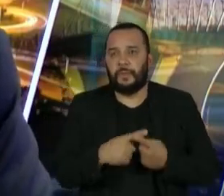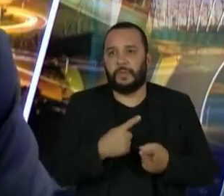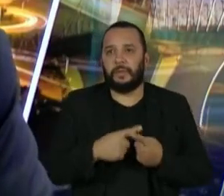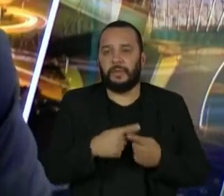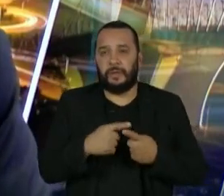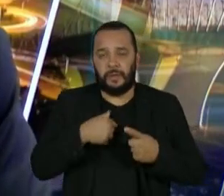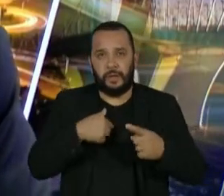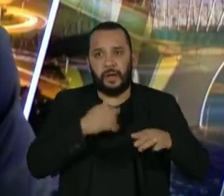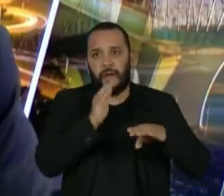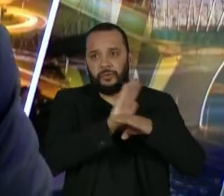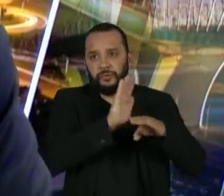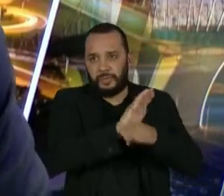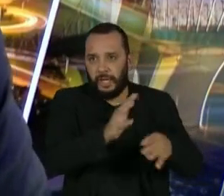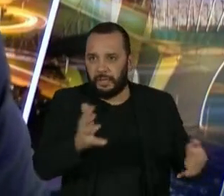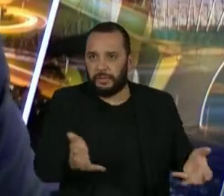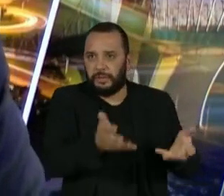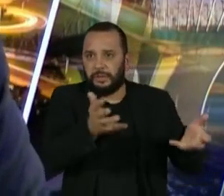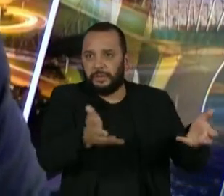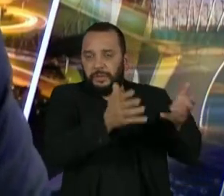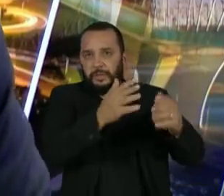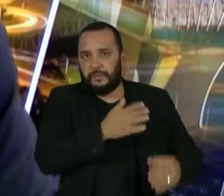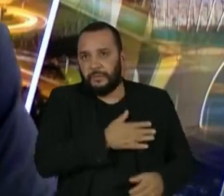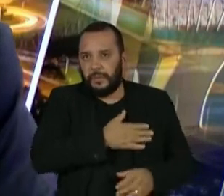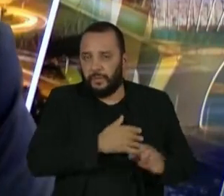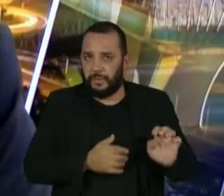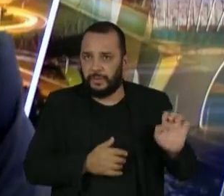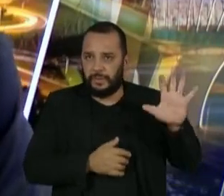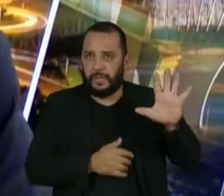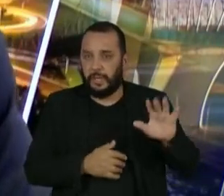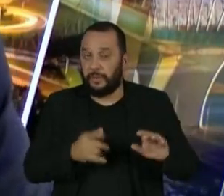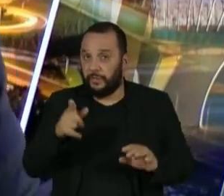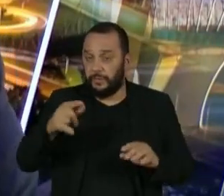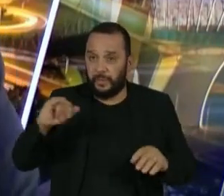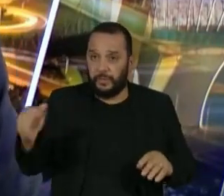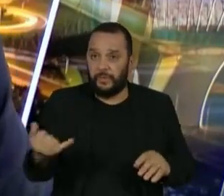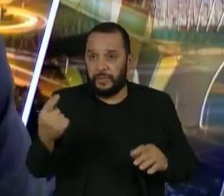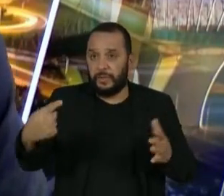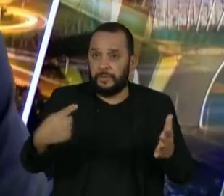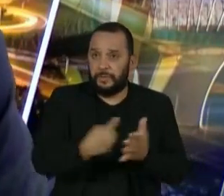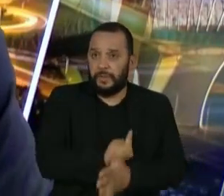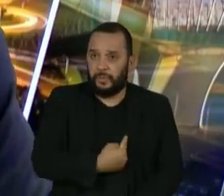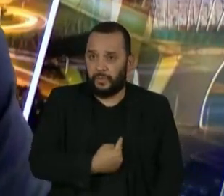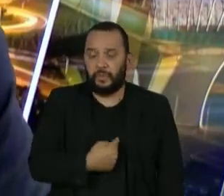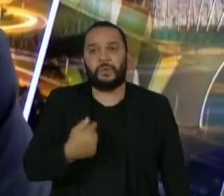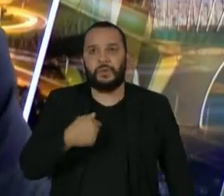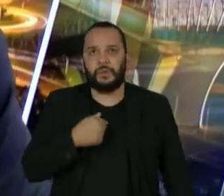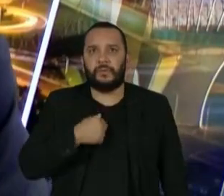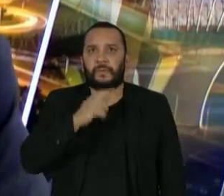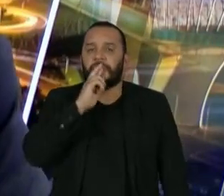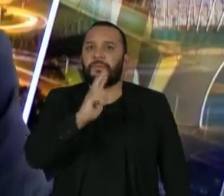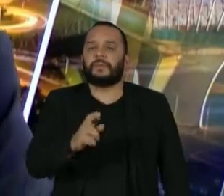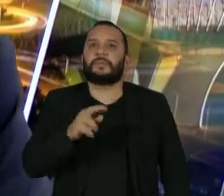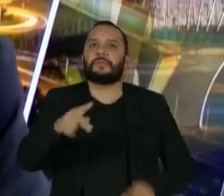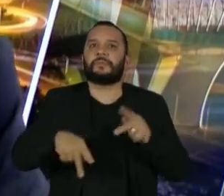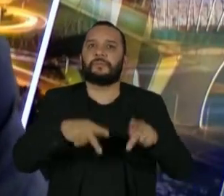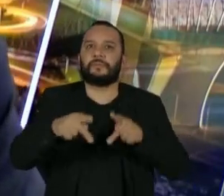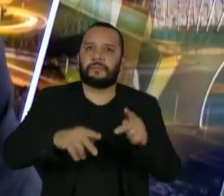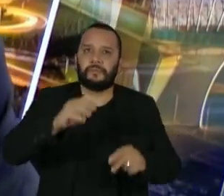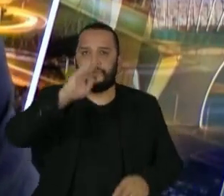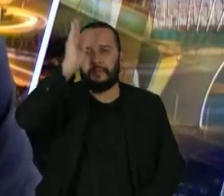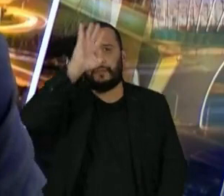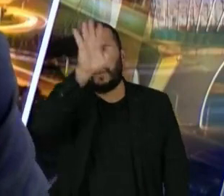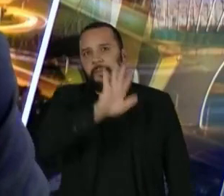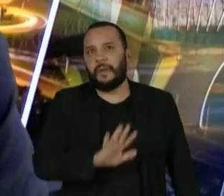do meu Estado. Mas eu queria aproveitar a sua pergunta para responder para o povo brasileiro o